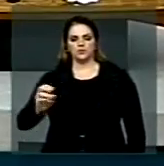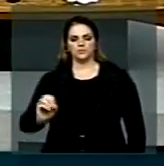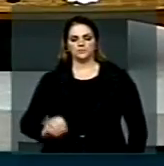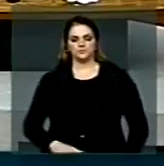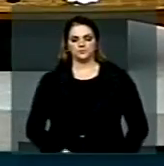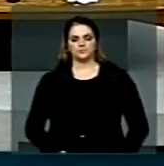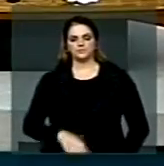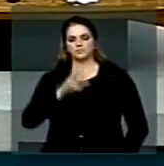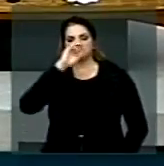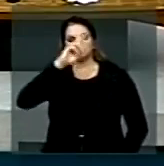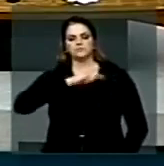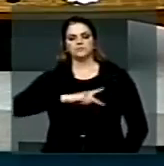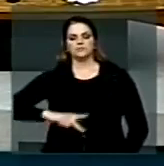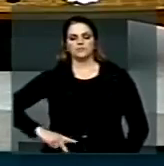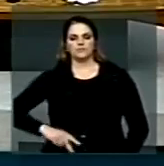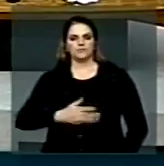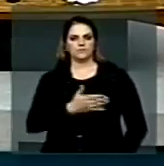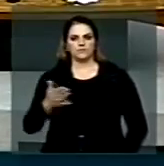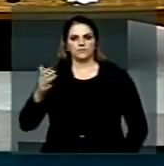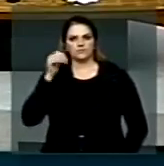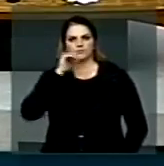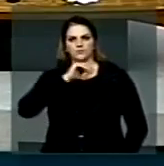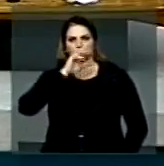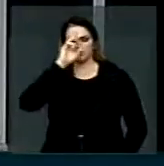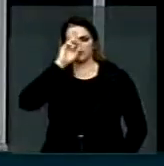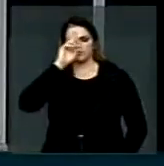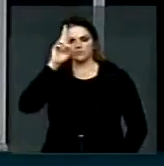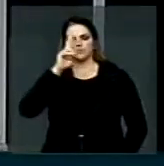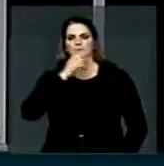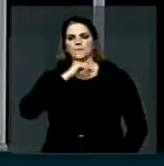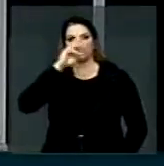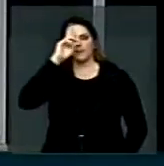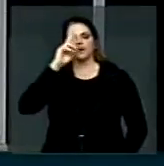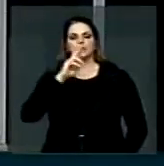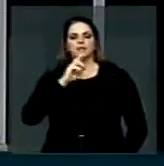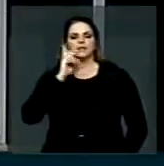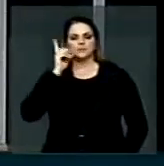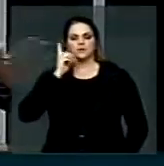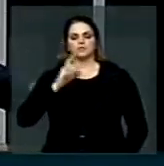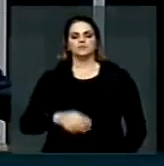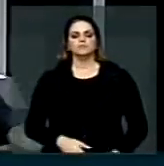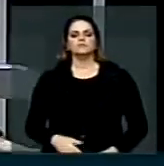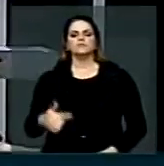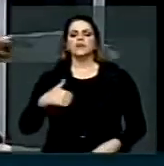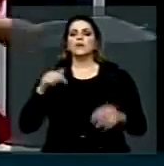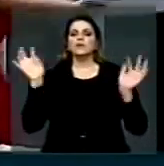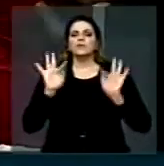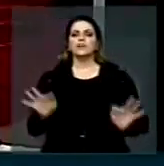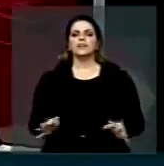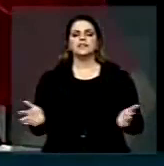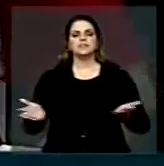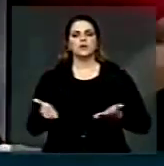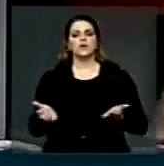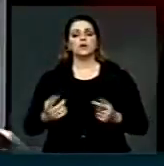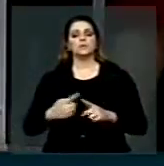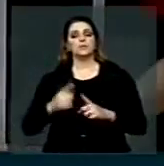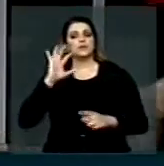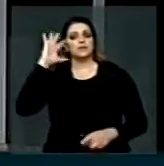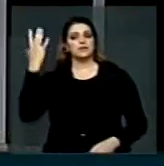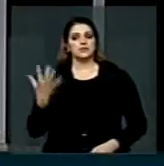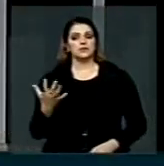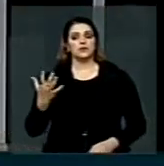Senhor Presidente, senhoras e senhores deputados, eu quero festejar aqui a decisão